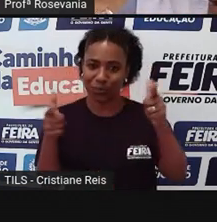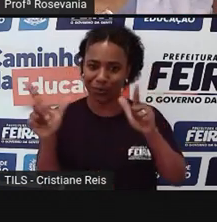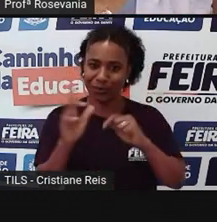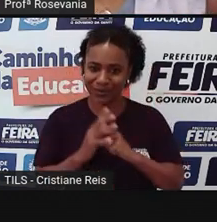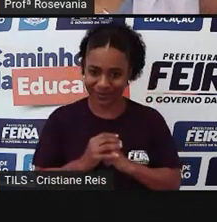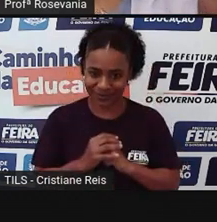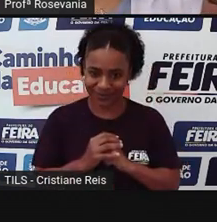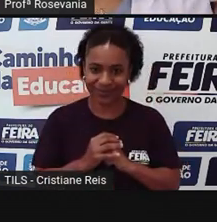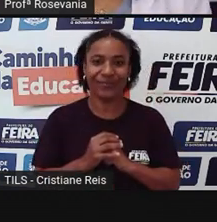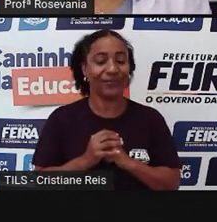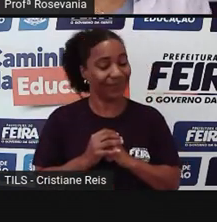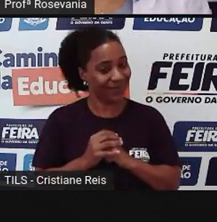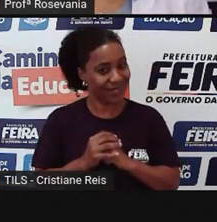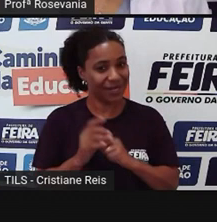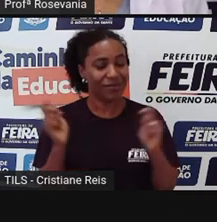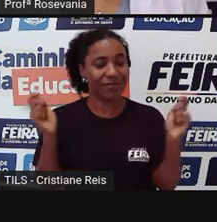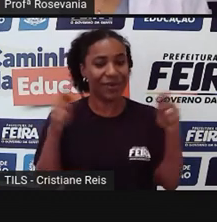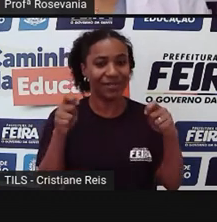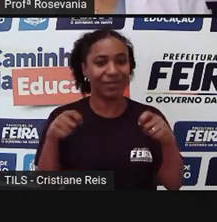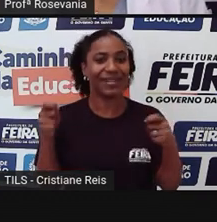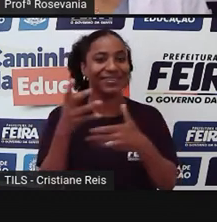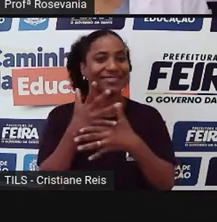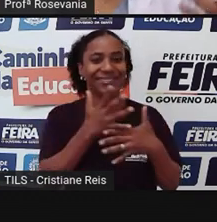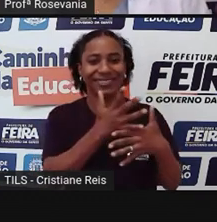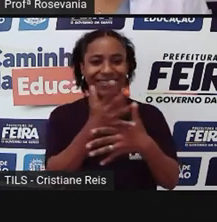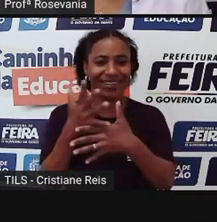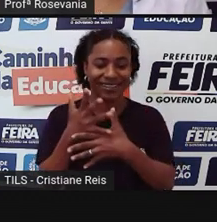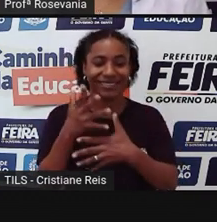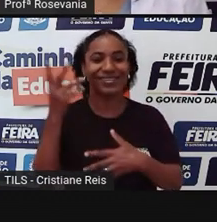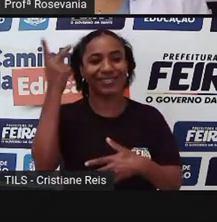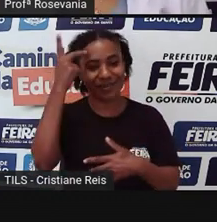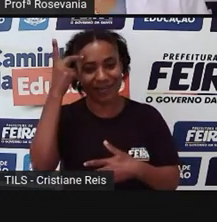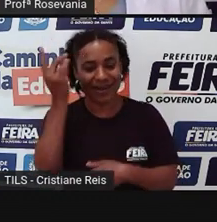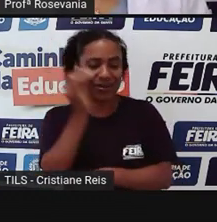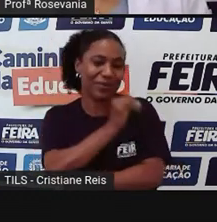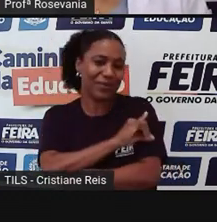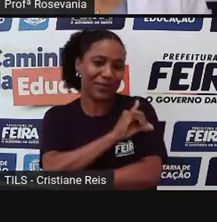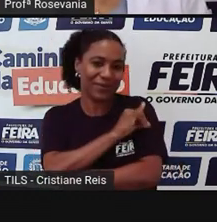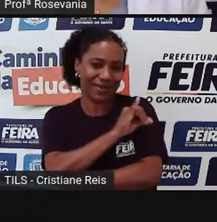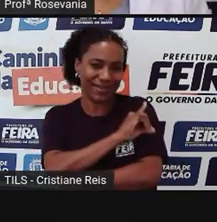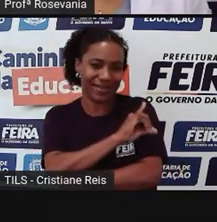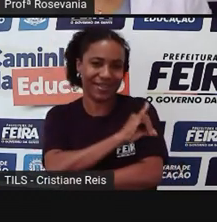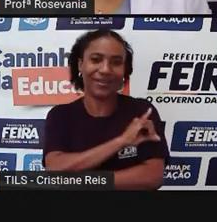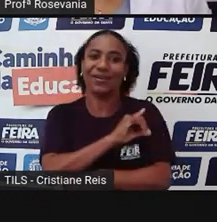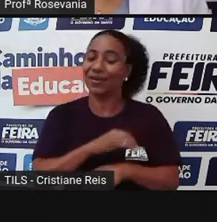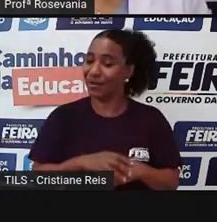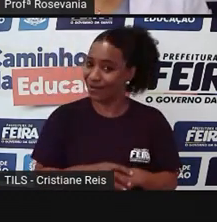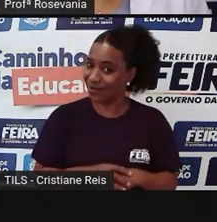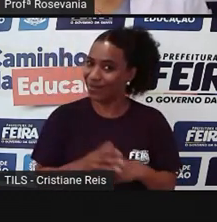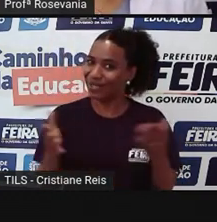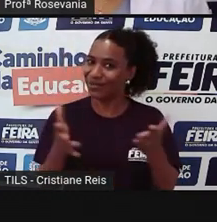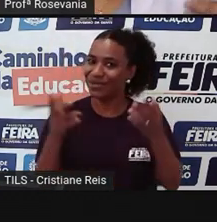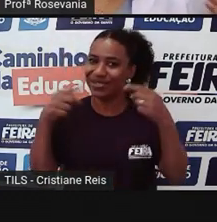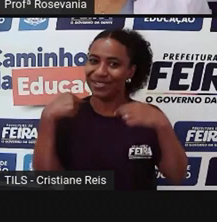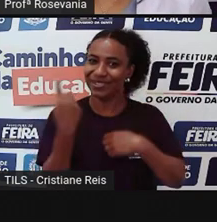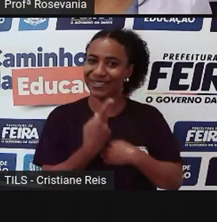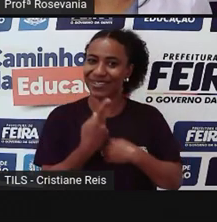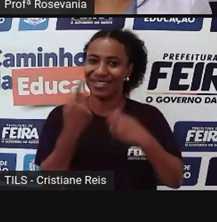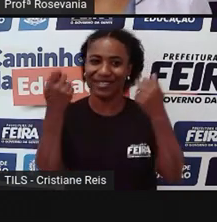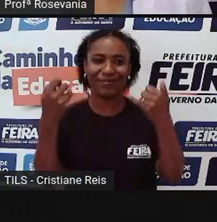poderia ser qualquer cidade, a própria cidade de São Paulo, do Rio de Janeiro, mas hoje nós vamos falar do território